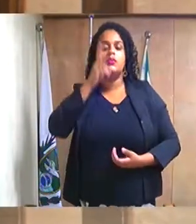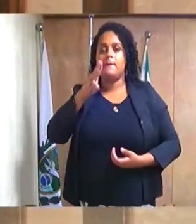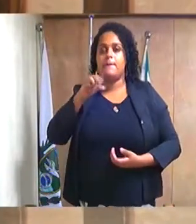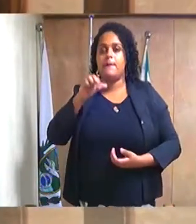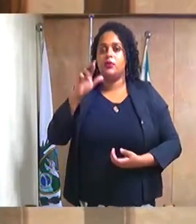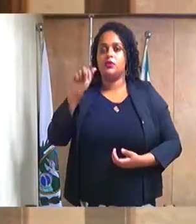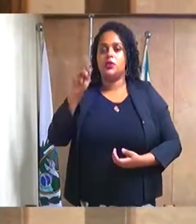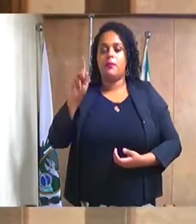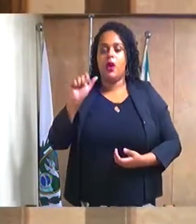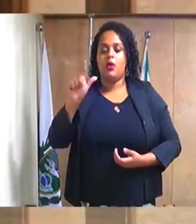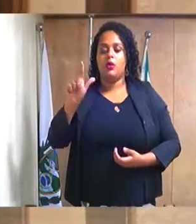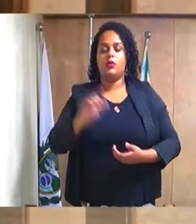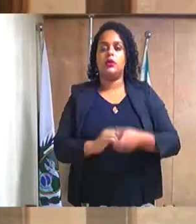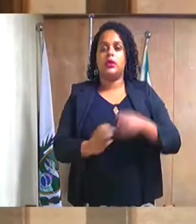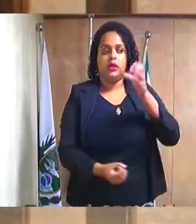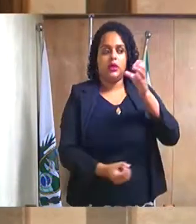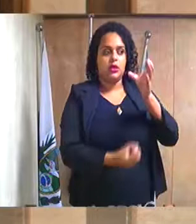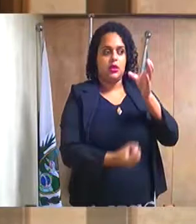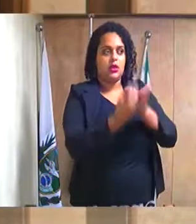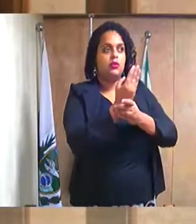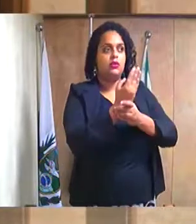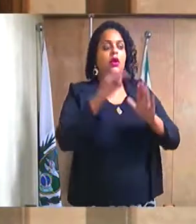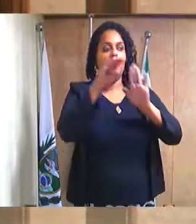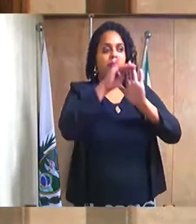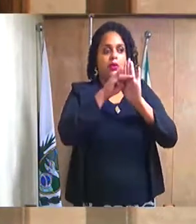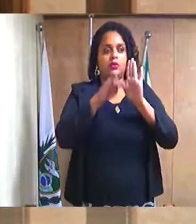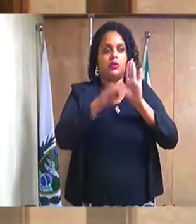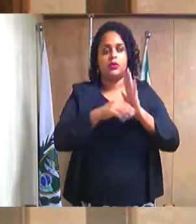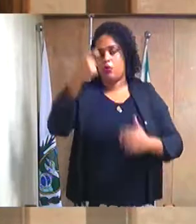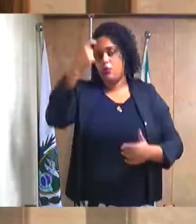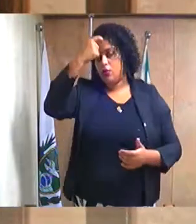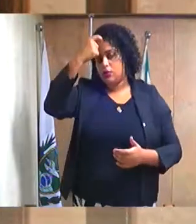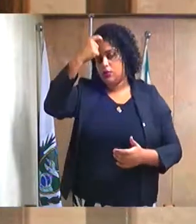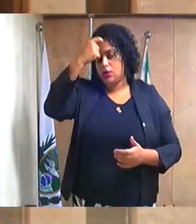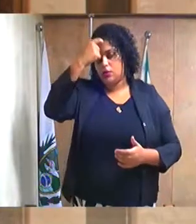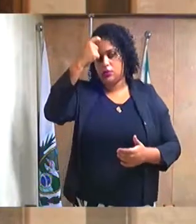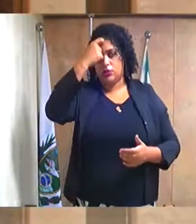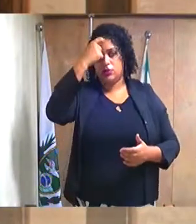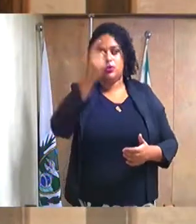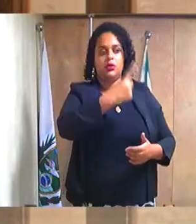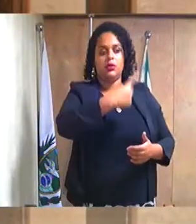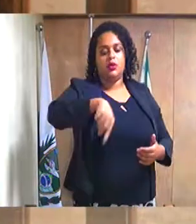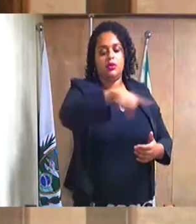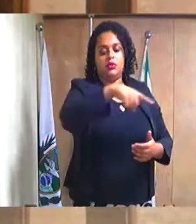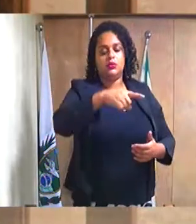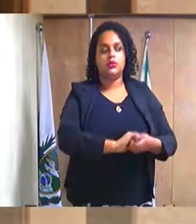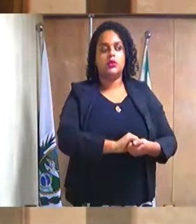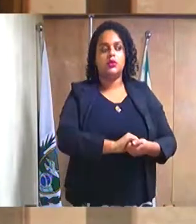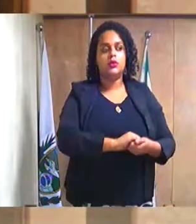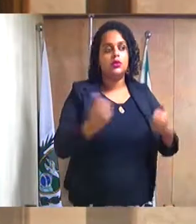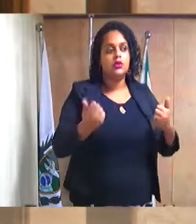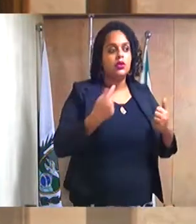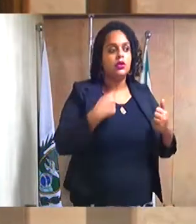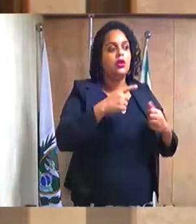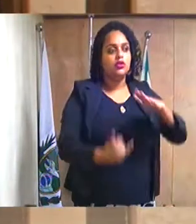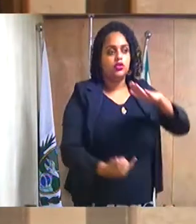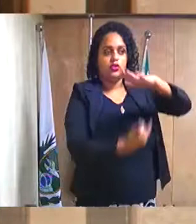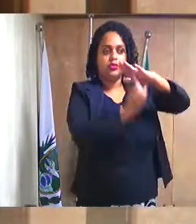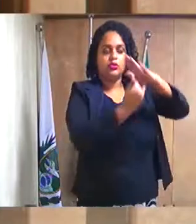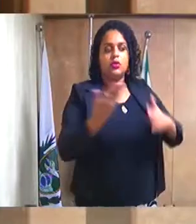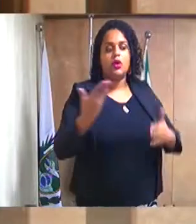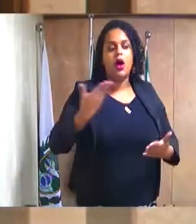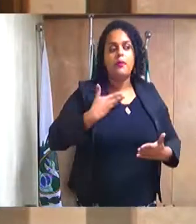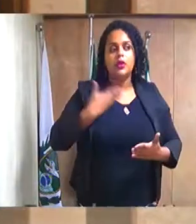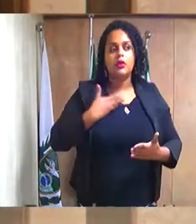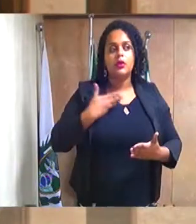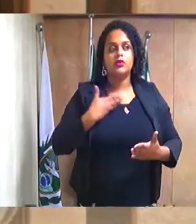Barbosa, criando o Programa Municipal de Conscientização para a Doação Voluntária de Sangue que institui o Serviço Móvel de Coleta de Sangue